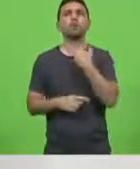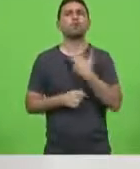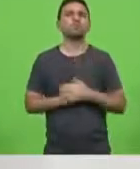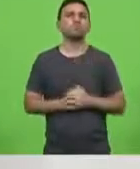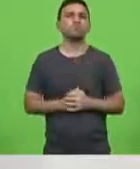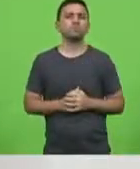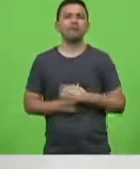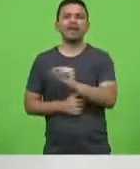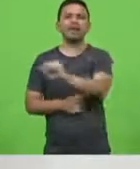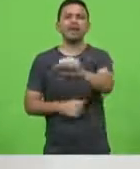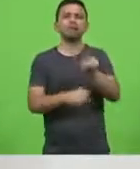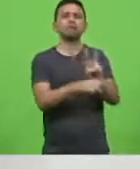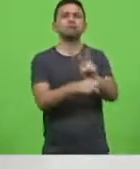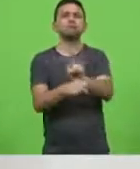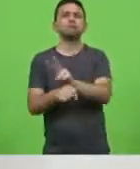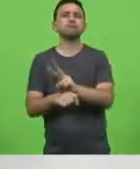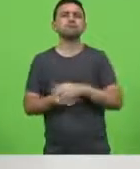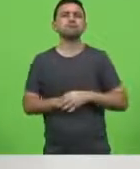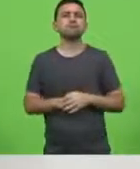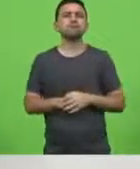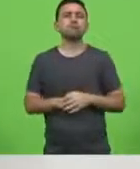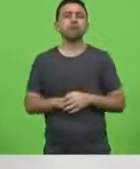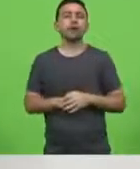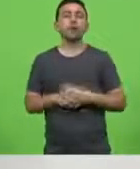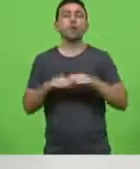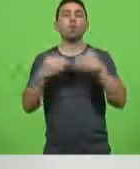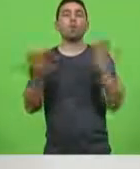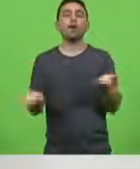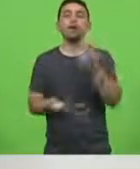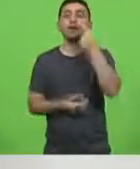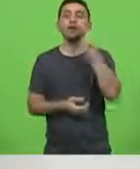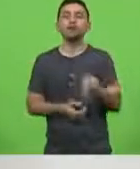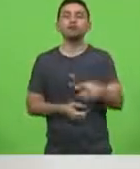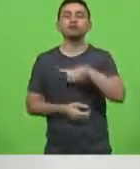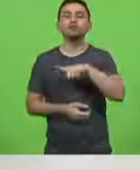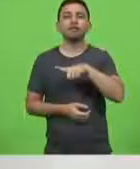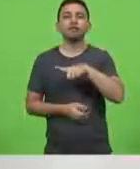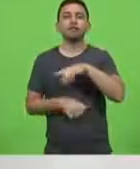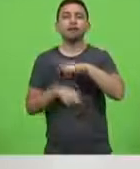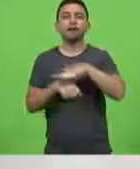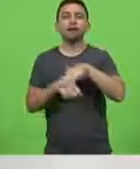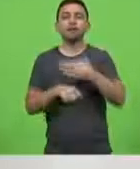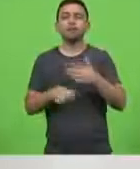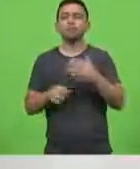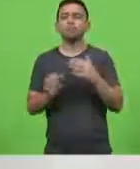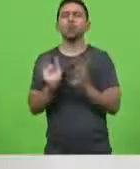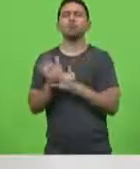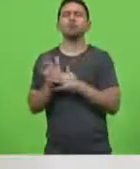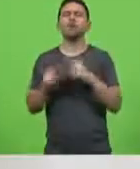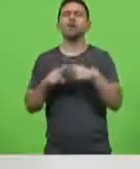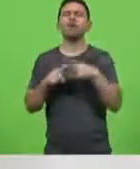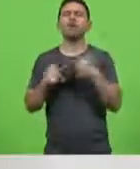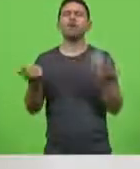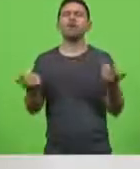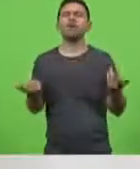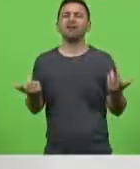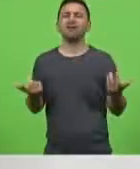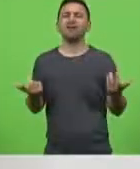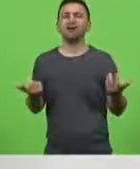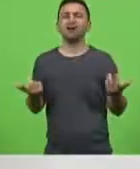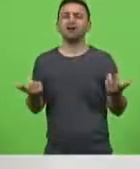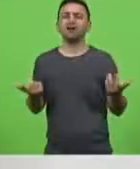quem estamos protegendo? quais interesses estão em jogo aqui? qual o motivo disso tudo? nós temos um